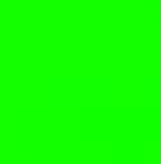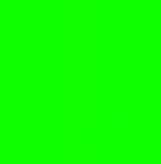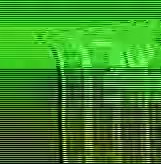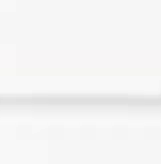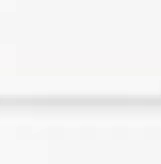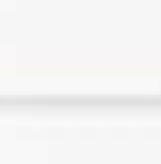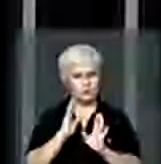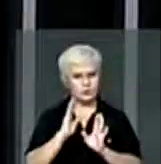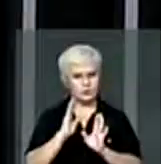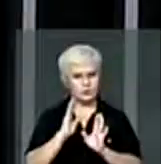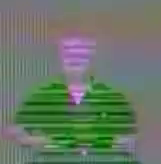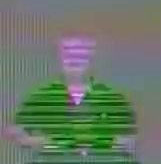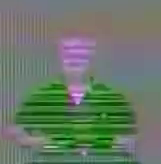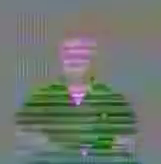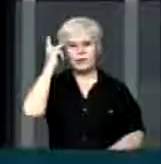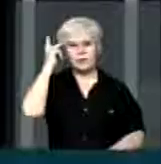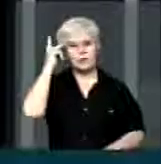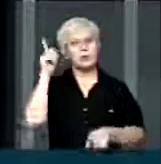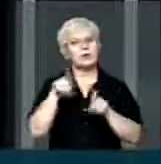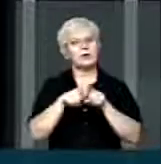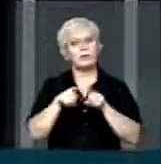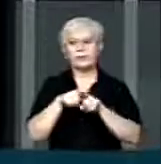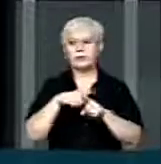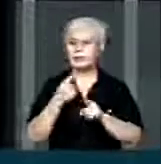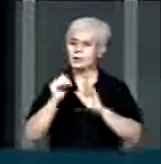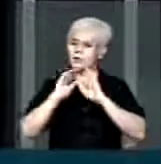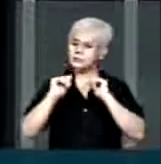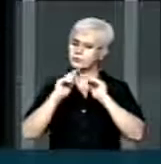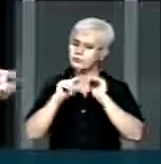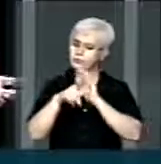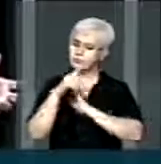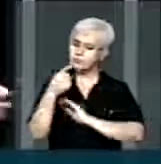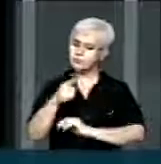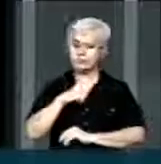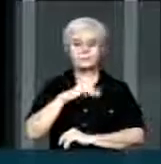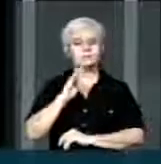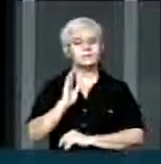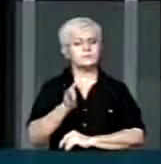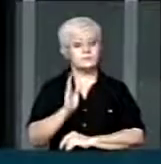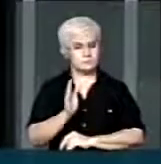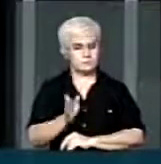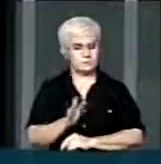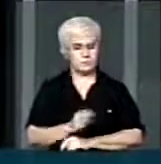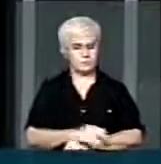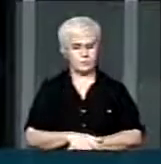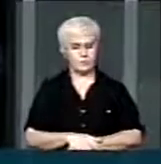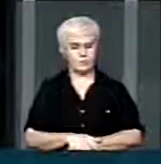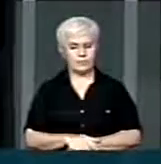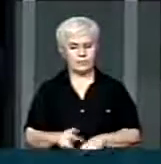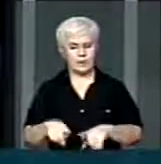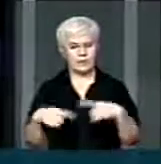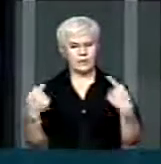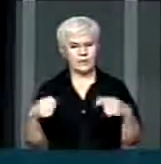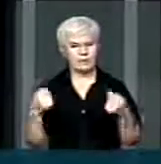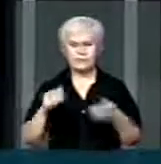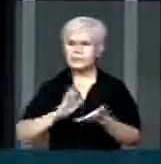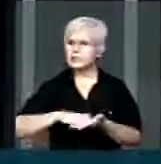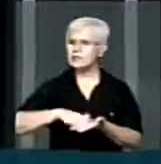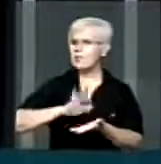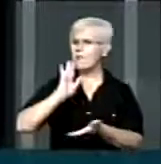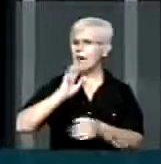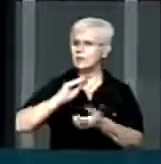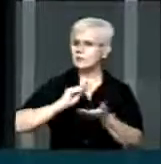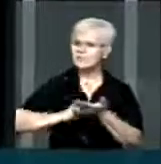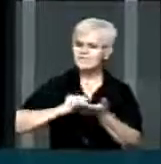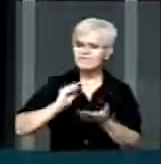governo está... Há um atendimento do governo do Estado de São Paulo para isso, o governador-geral do Alckmin fez isso, mas é preciso de muito mais,